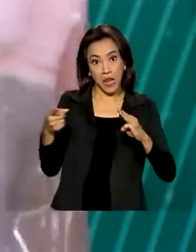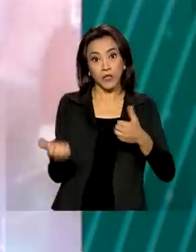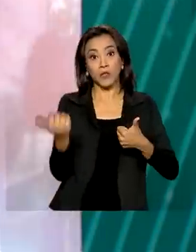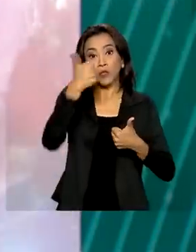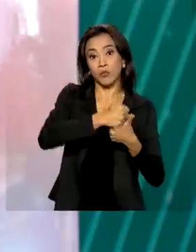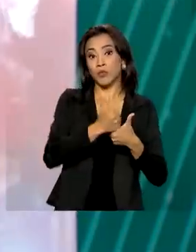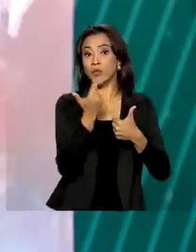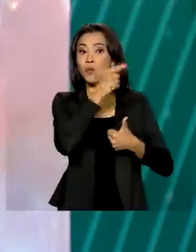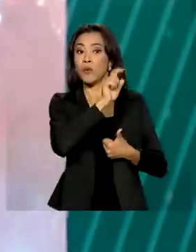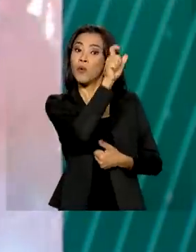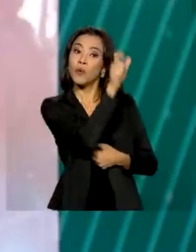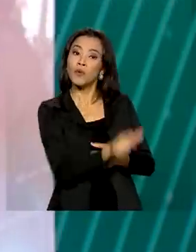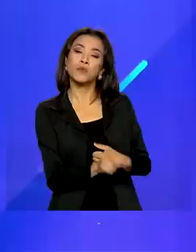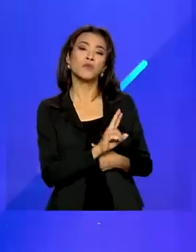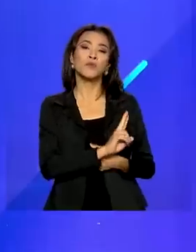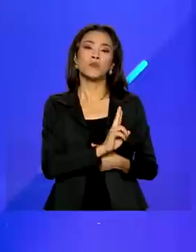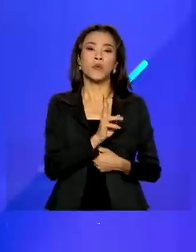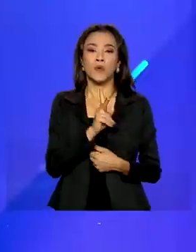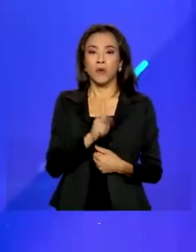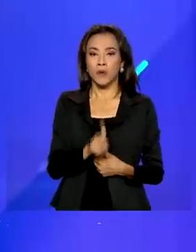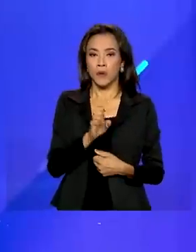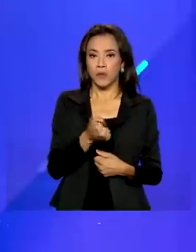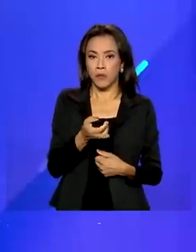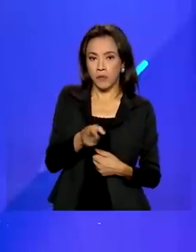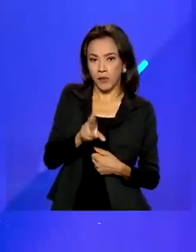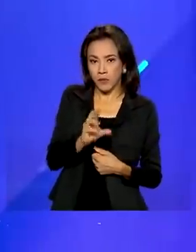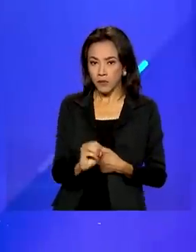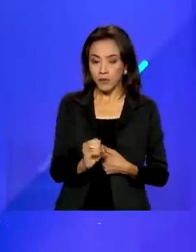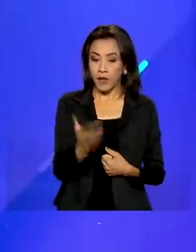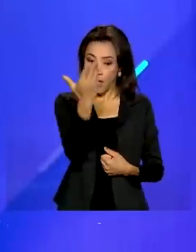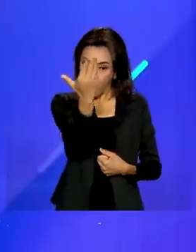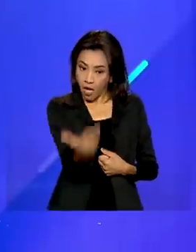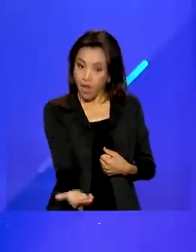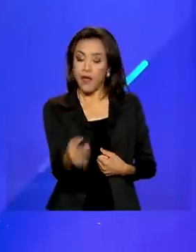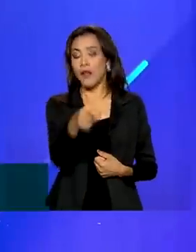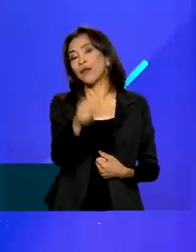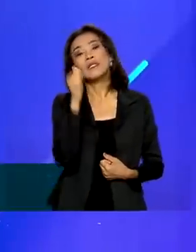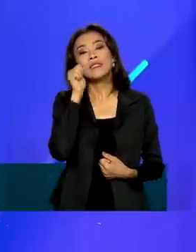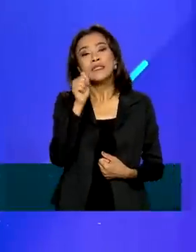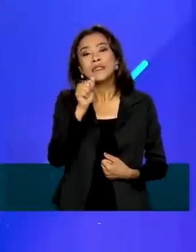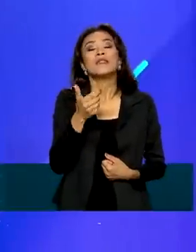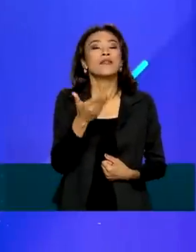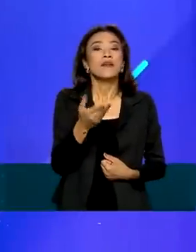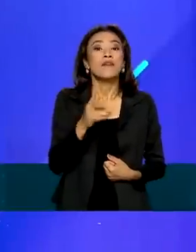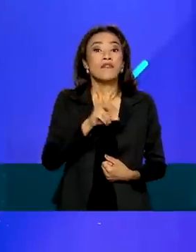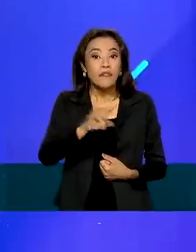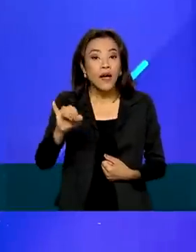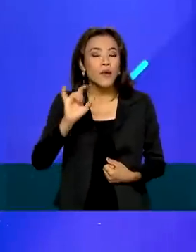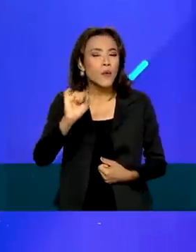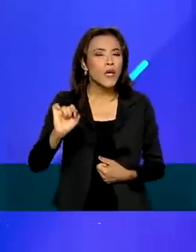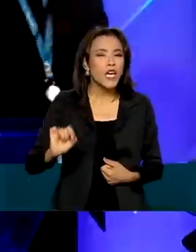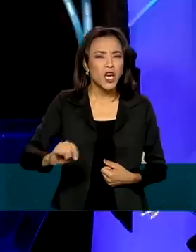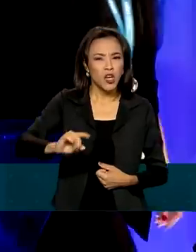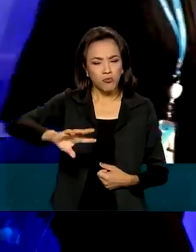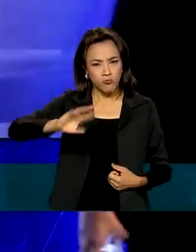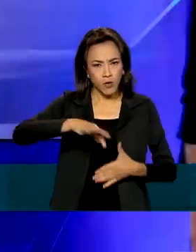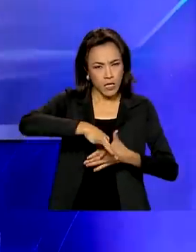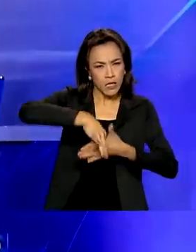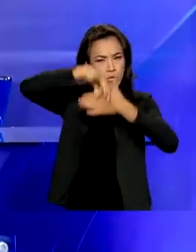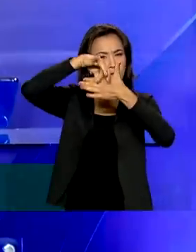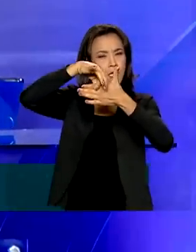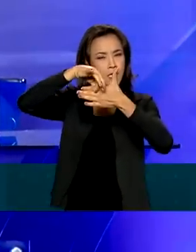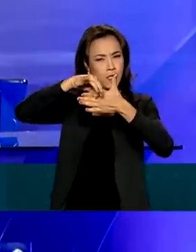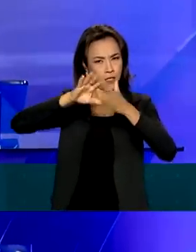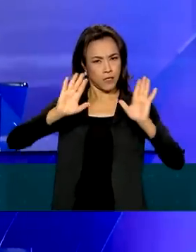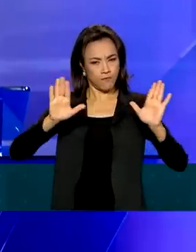lugar de Pedro Guimarães. À frente da instituição, Daniela Marques disse que vai priorizar uma liderança descentralizada